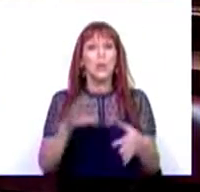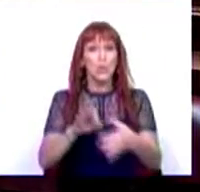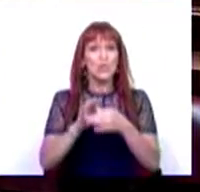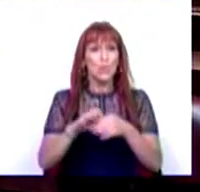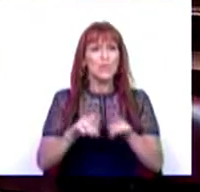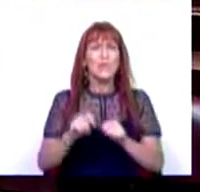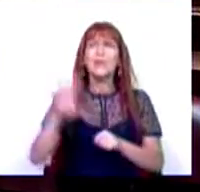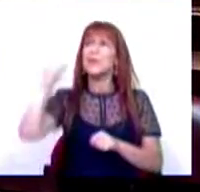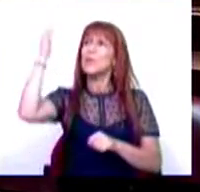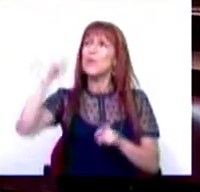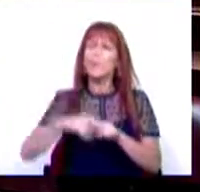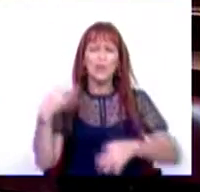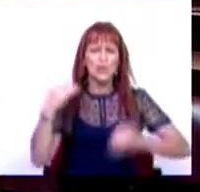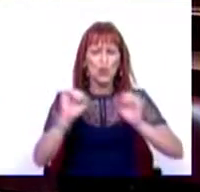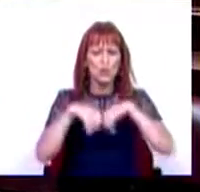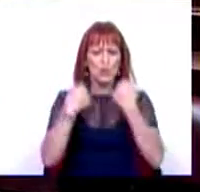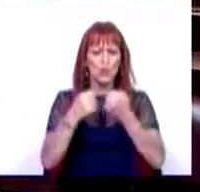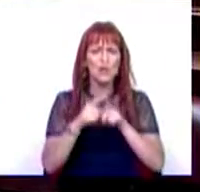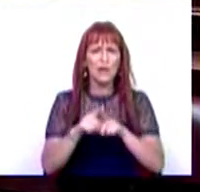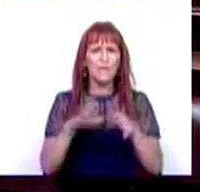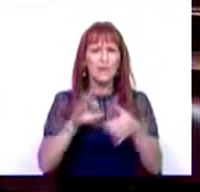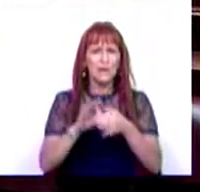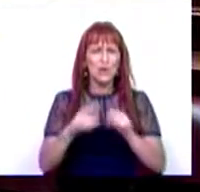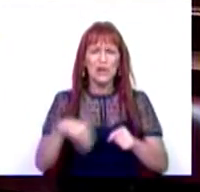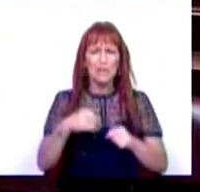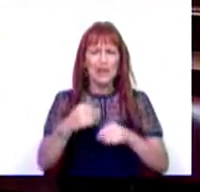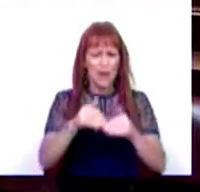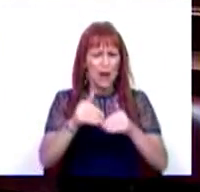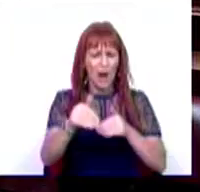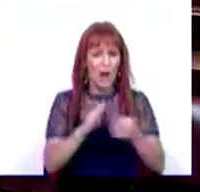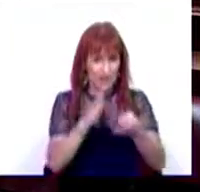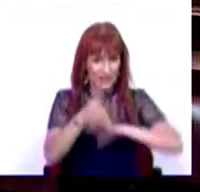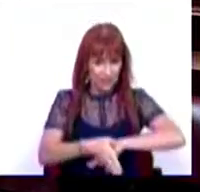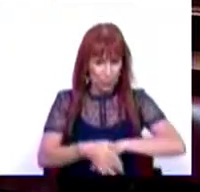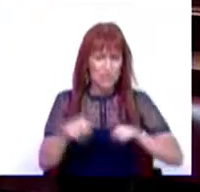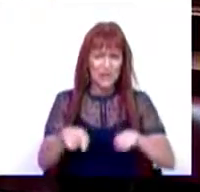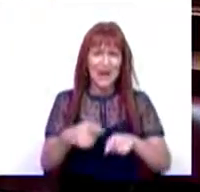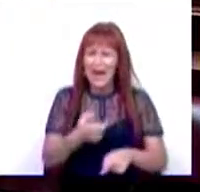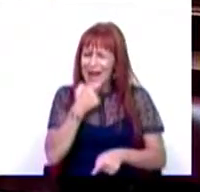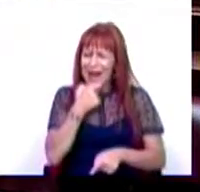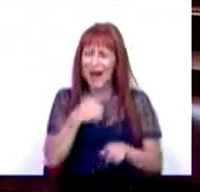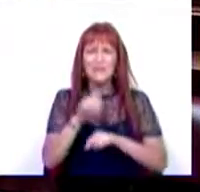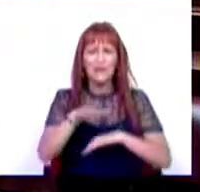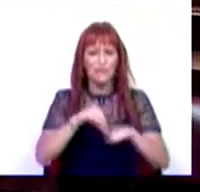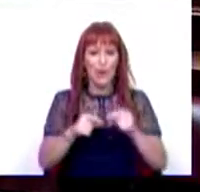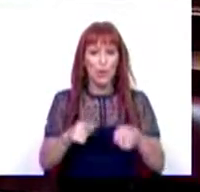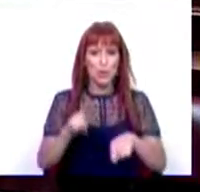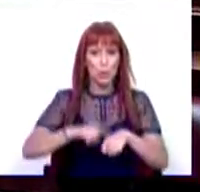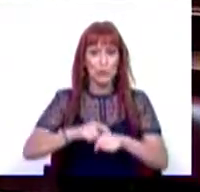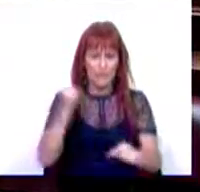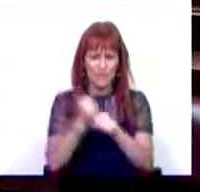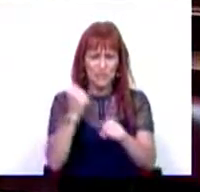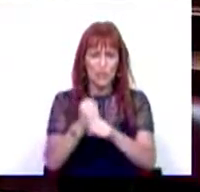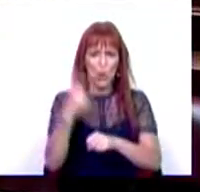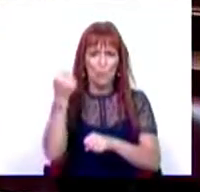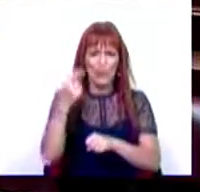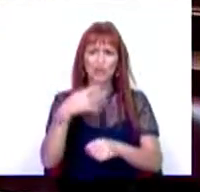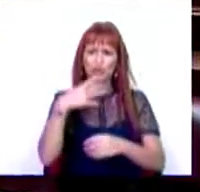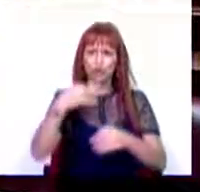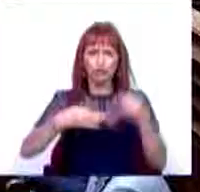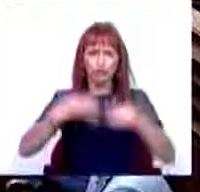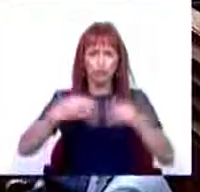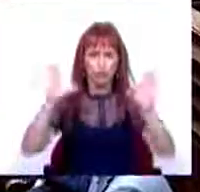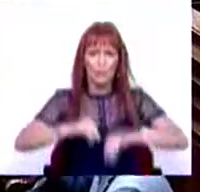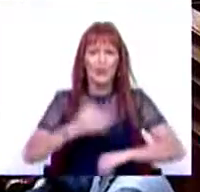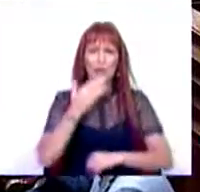o desígnio climático e a justiça social, vamos intervir sem medo nas margens. Assim e só assim faremos deste um tempo de agir por preços mais justos. Muito